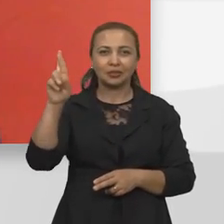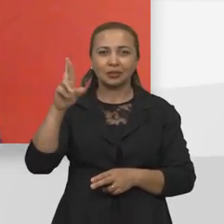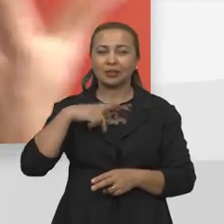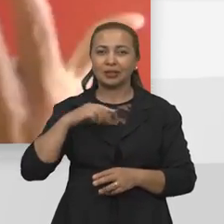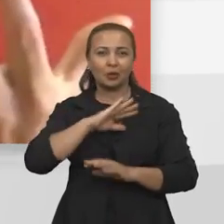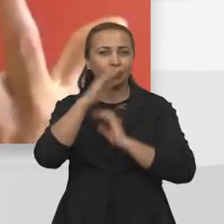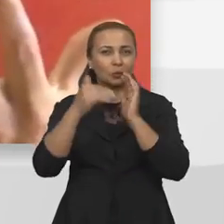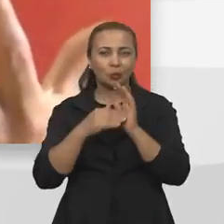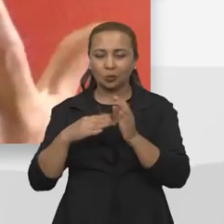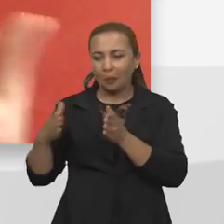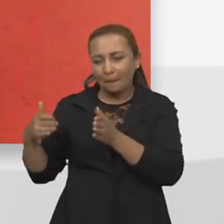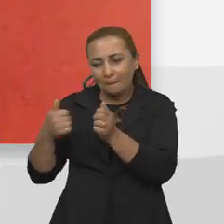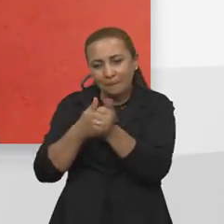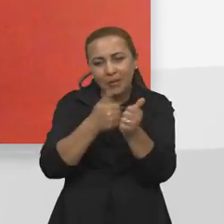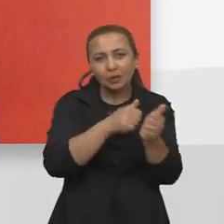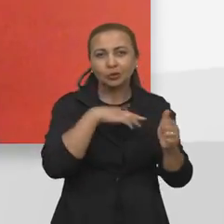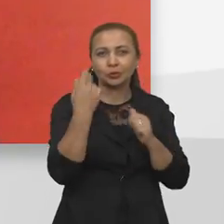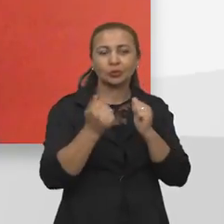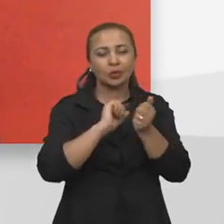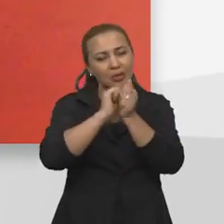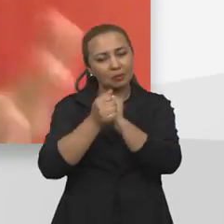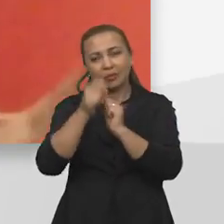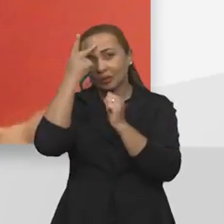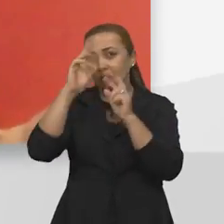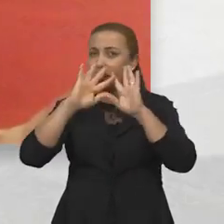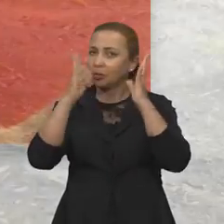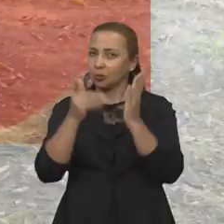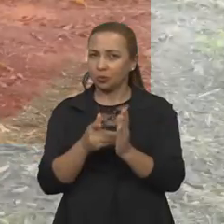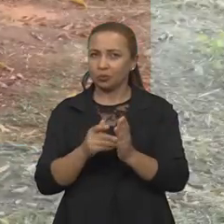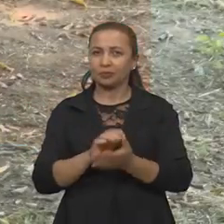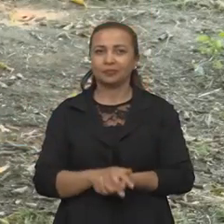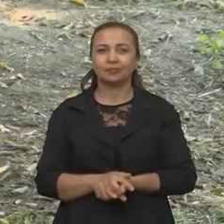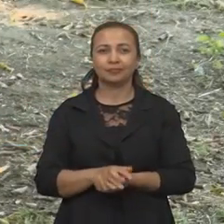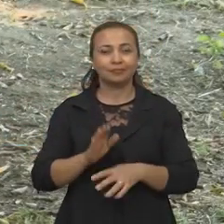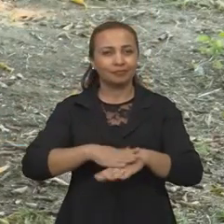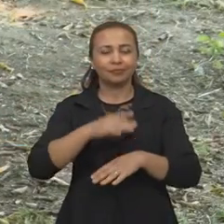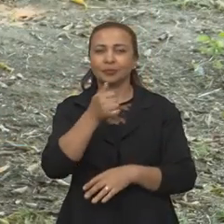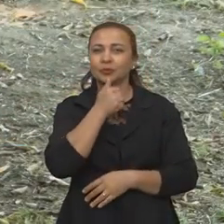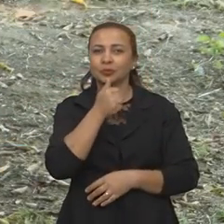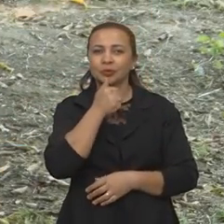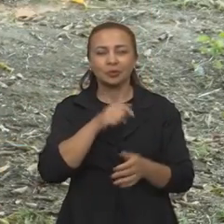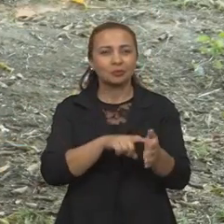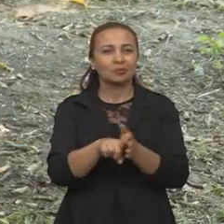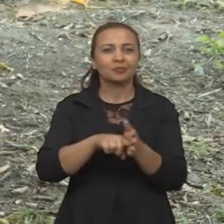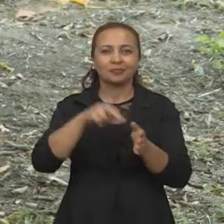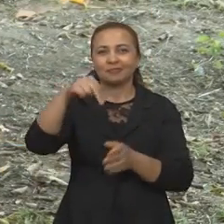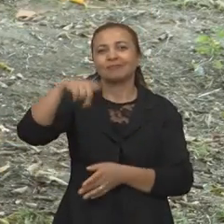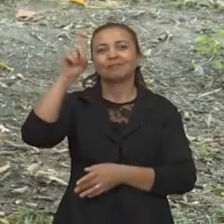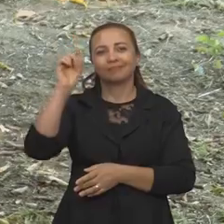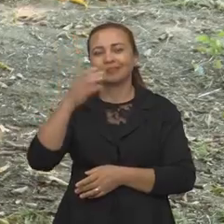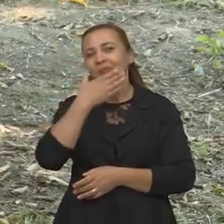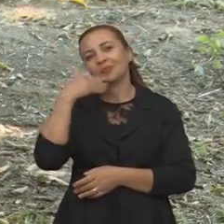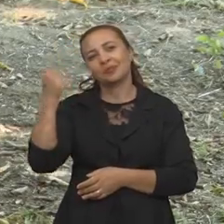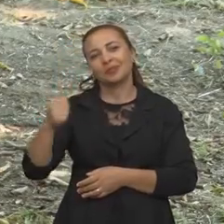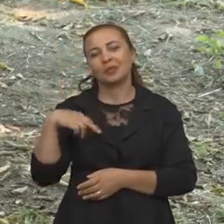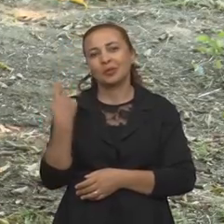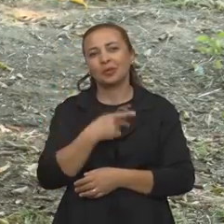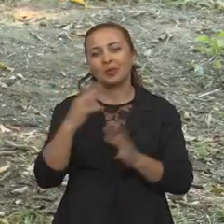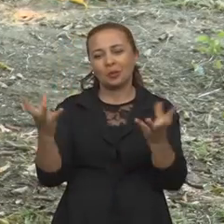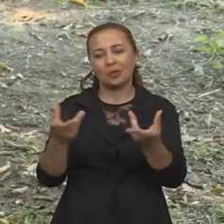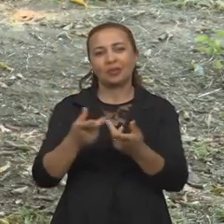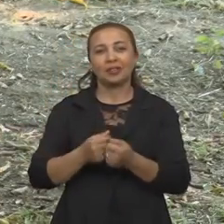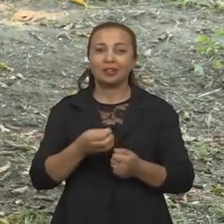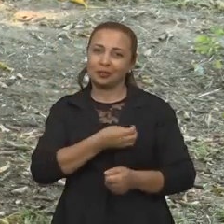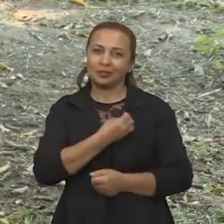tudo o que está ao nosso redor ajustado para todo mundo. Mais um exemplo de pesquisa nordestina melhorando nossa